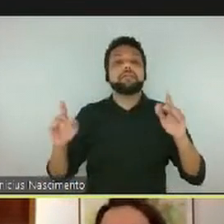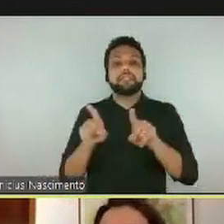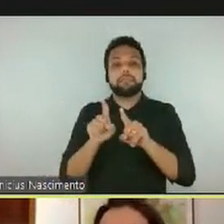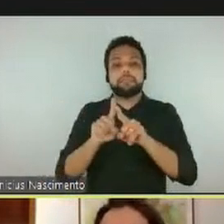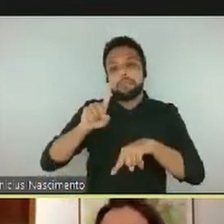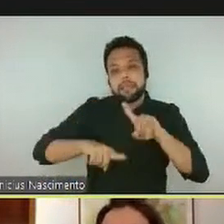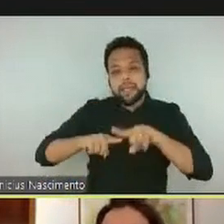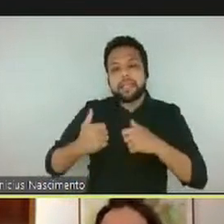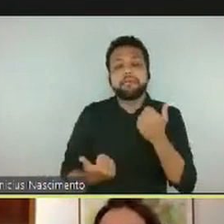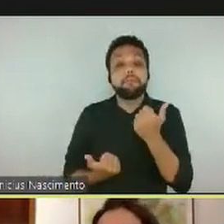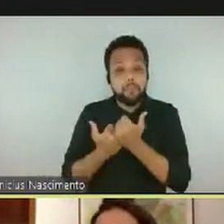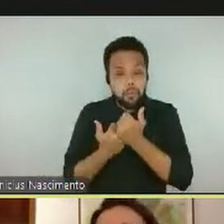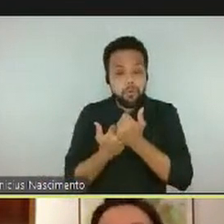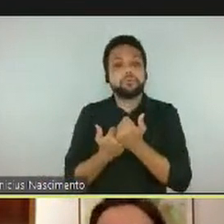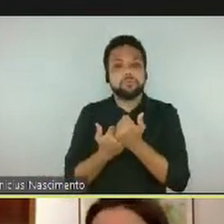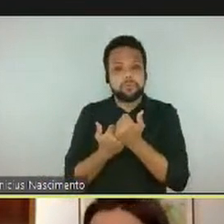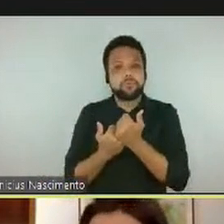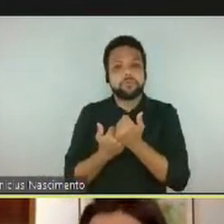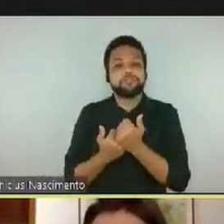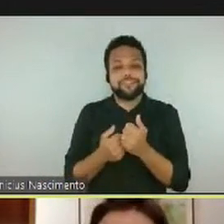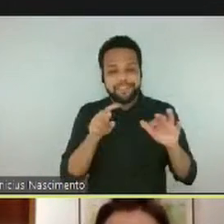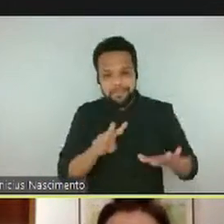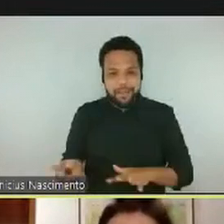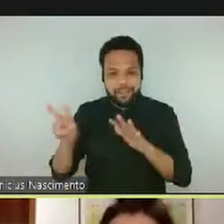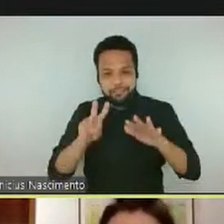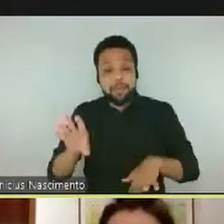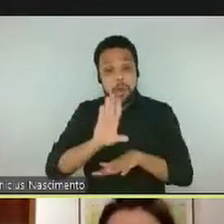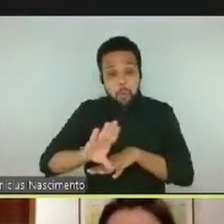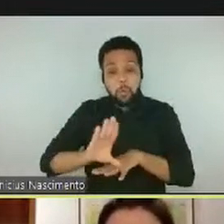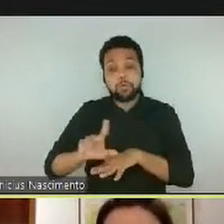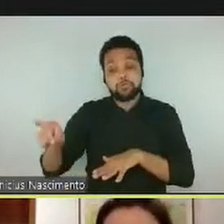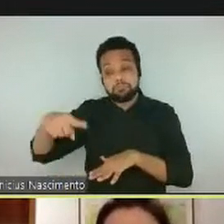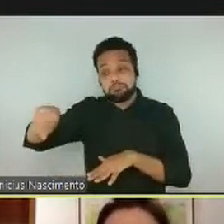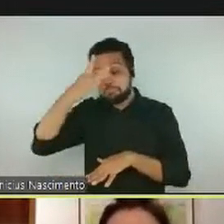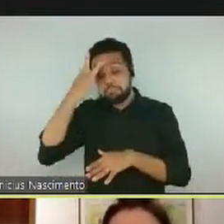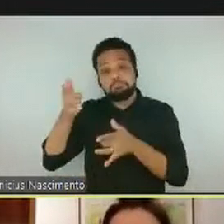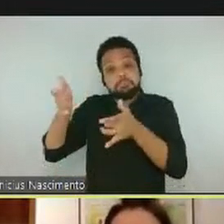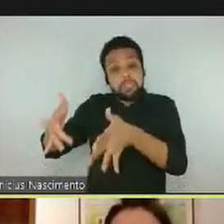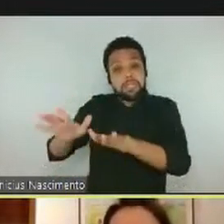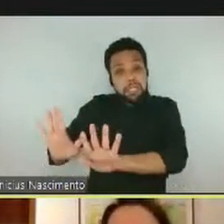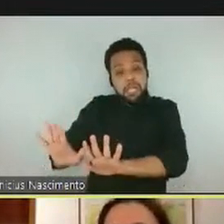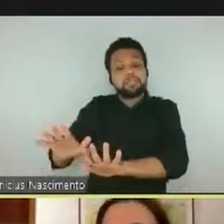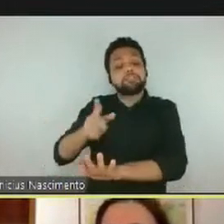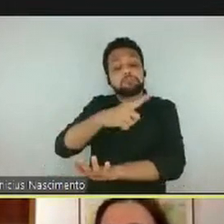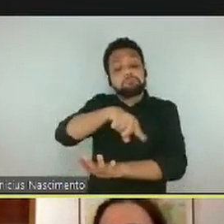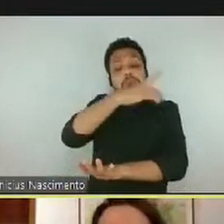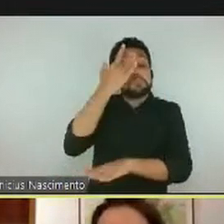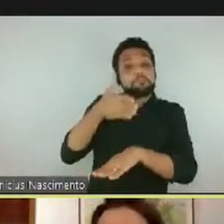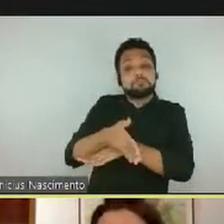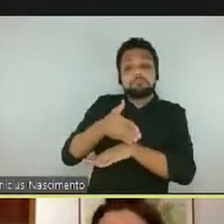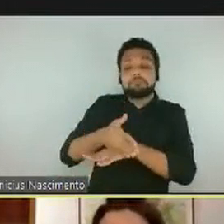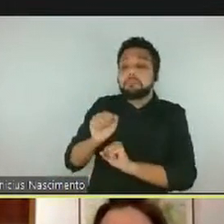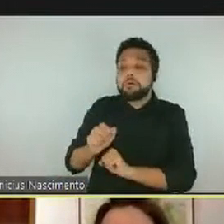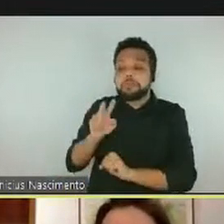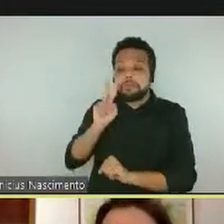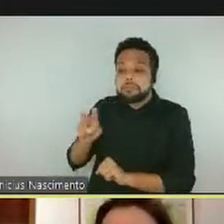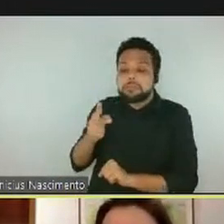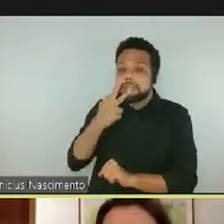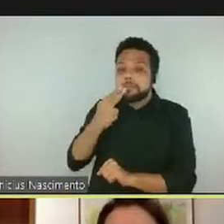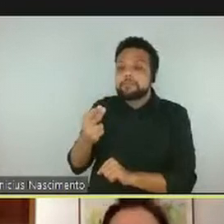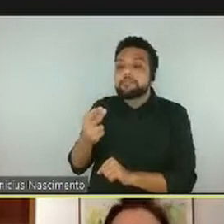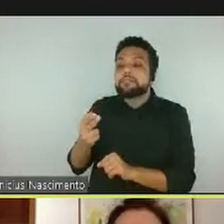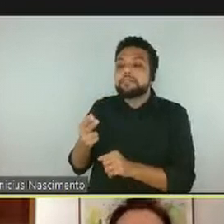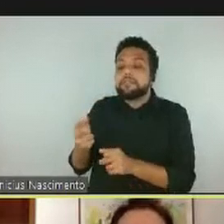ficando ali no espaço, à disposição dos participantes, e isso vai criando um desenho próprio da semana.